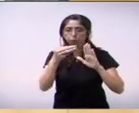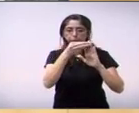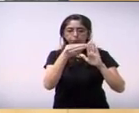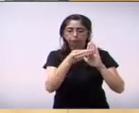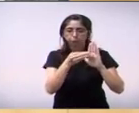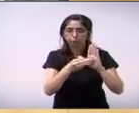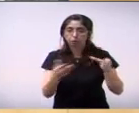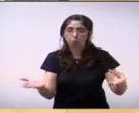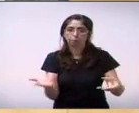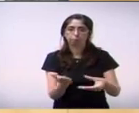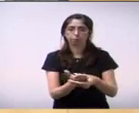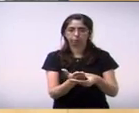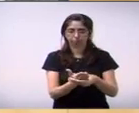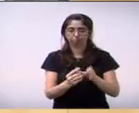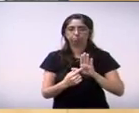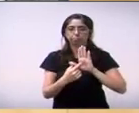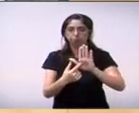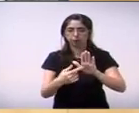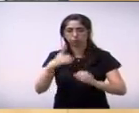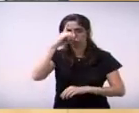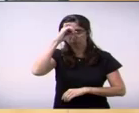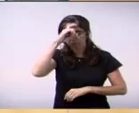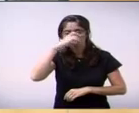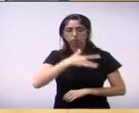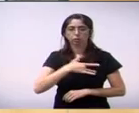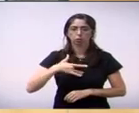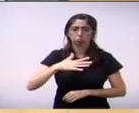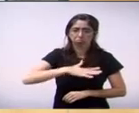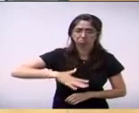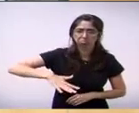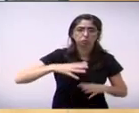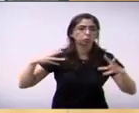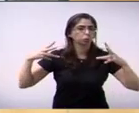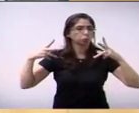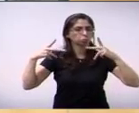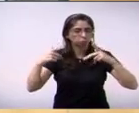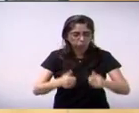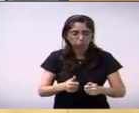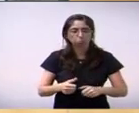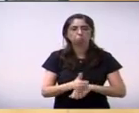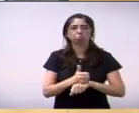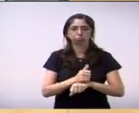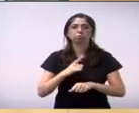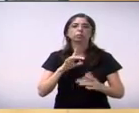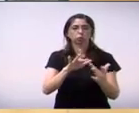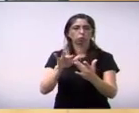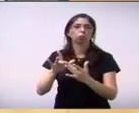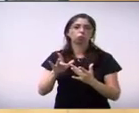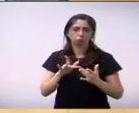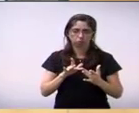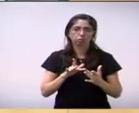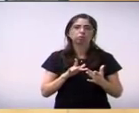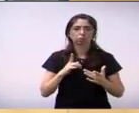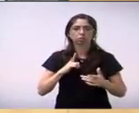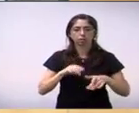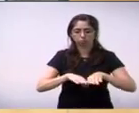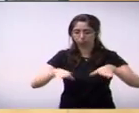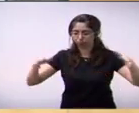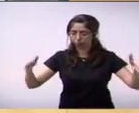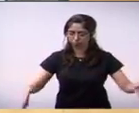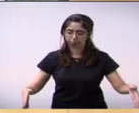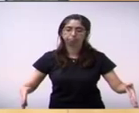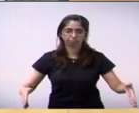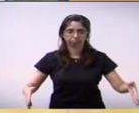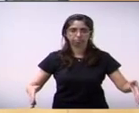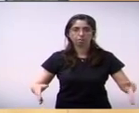-saúde a profissional farmacêutica tem o contato com o paciente sim tem fotos delas no balcão entregando medicação